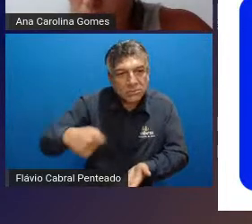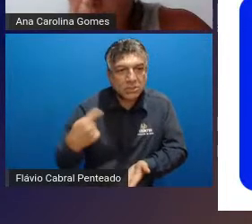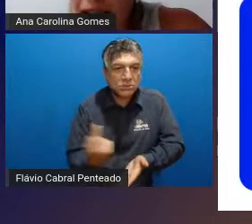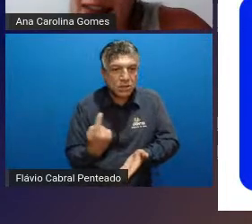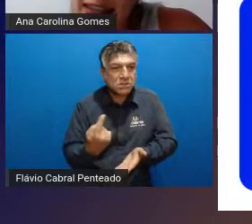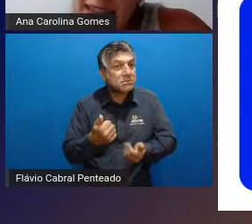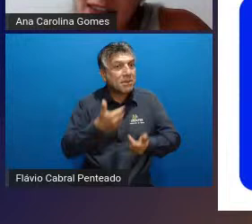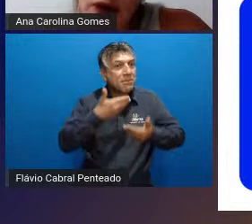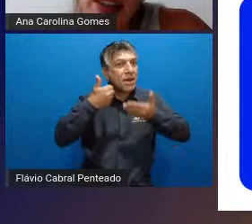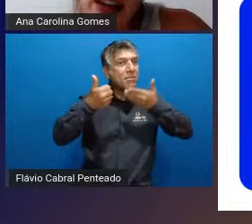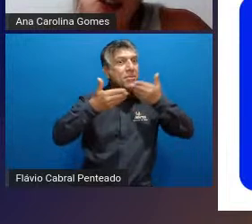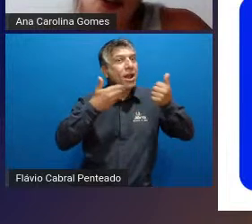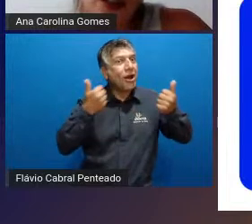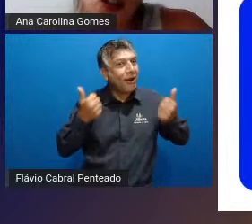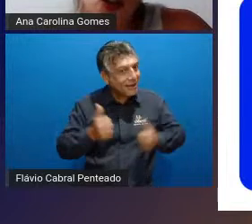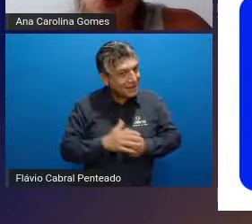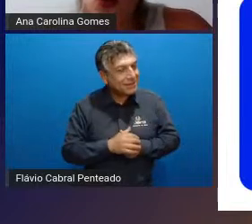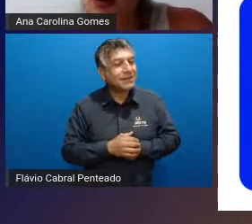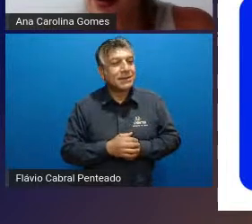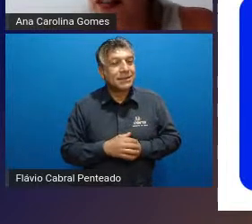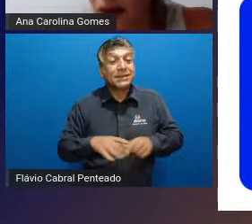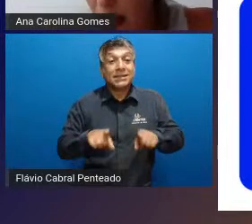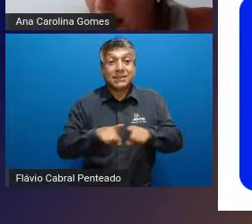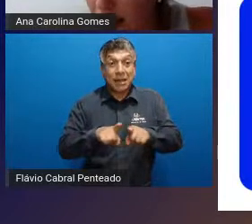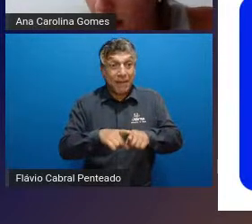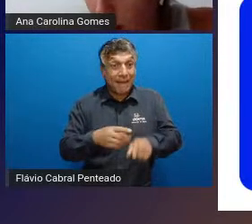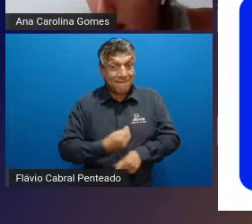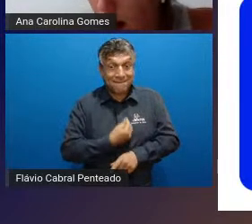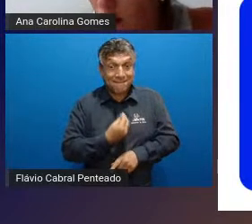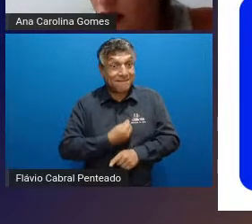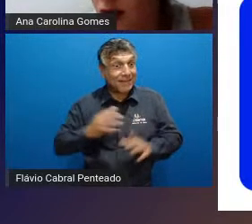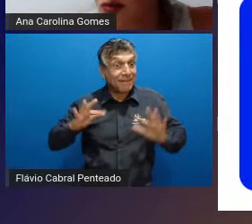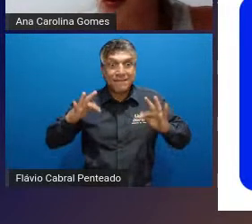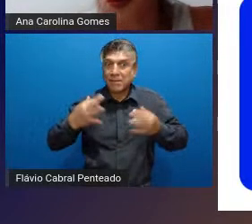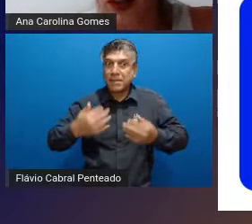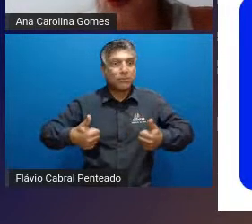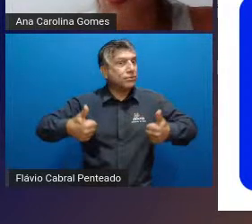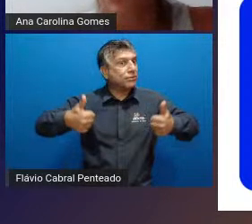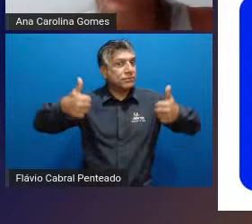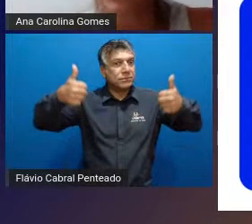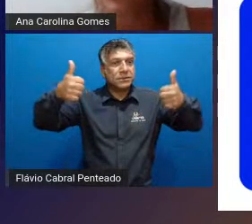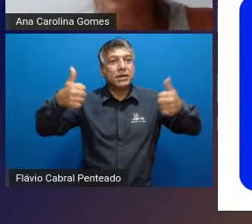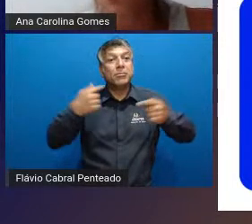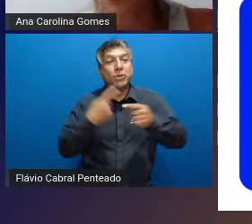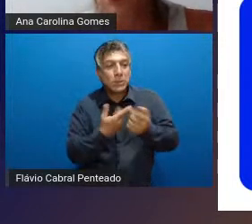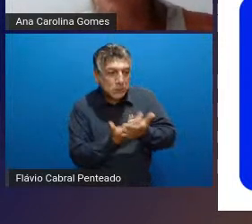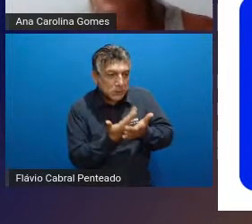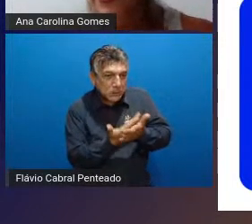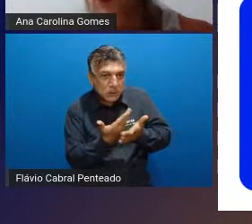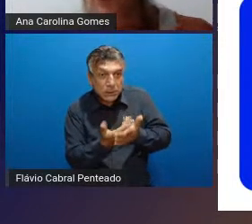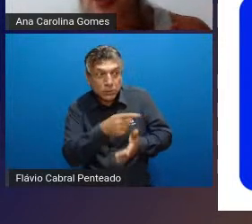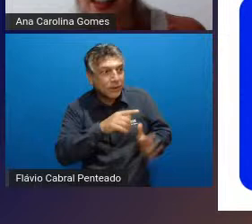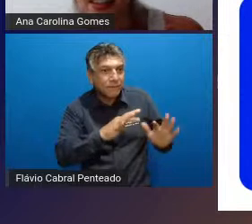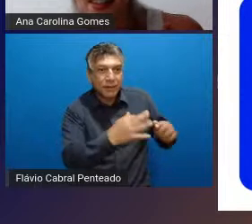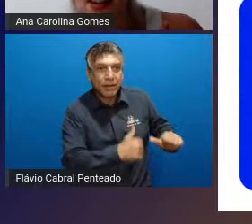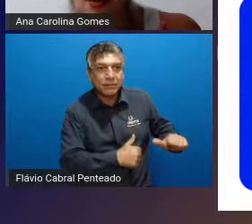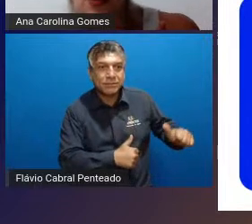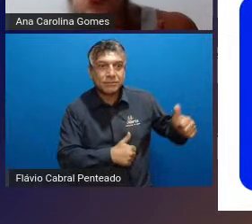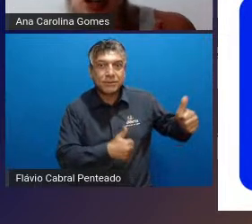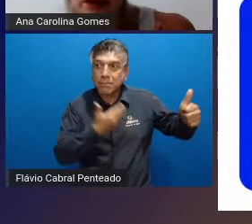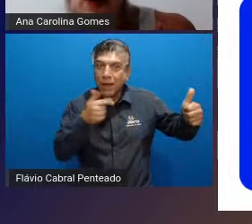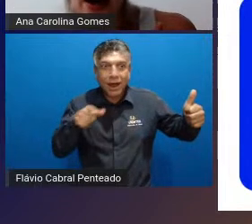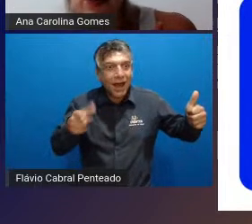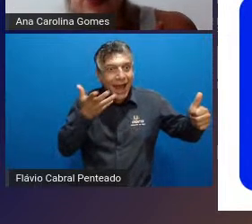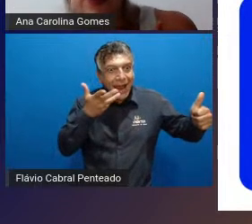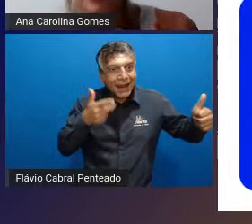bastante além da qualidade de vida de toda a família em especial nesse estudo toda a família se sentiu também bem de ver que a criança